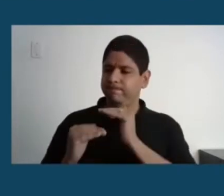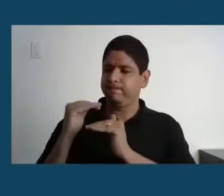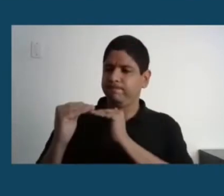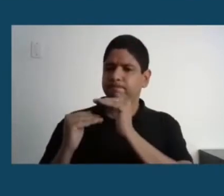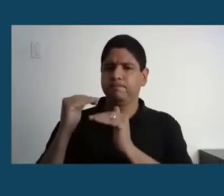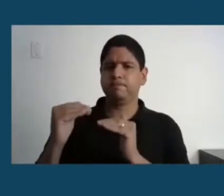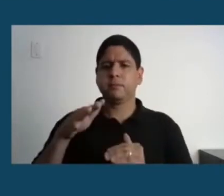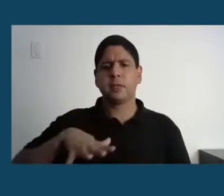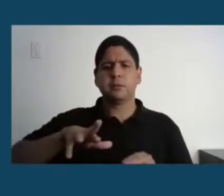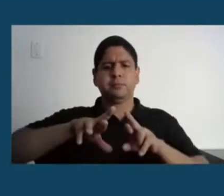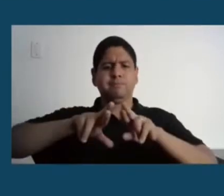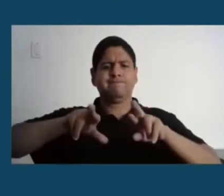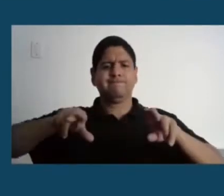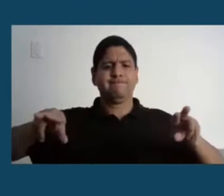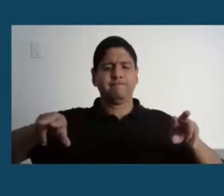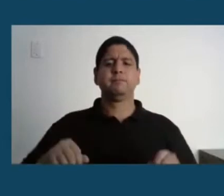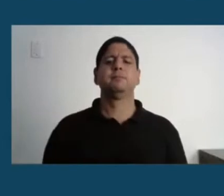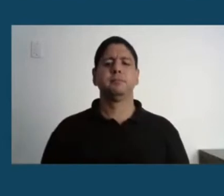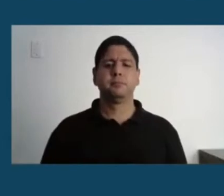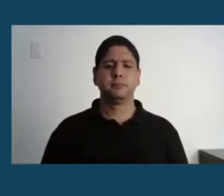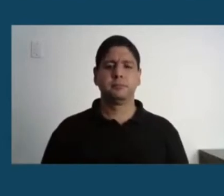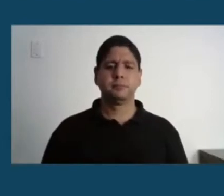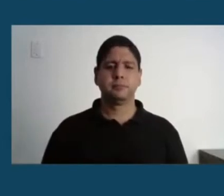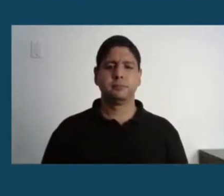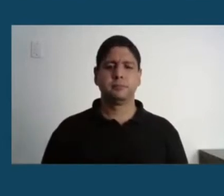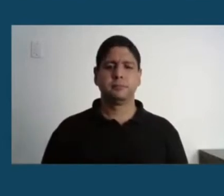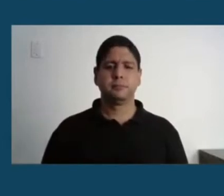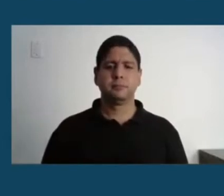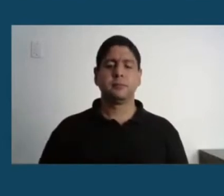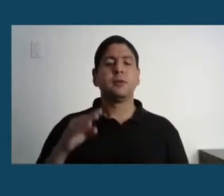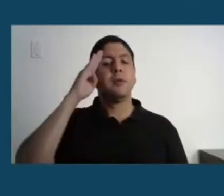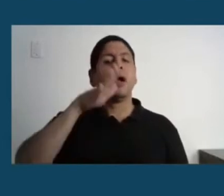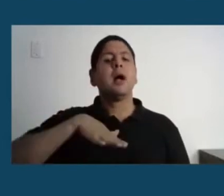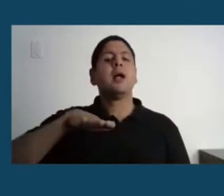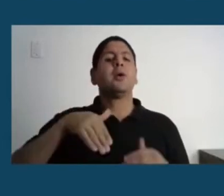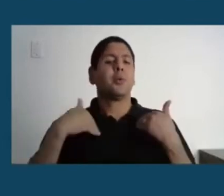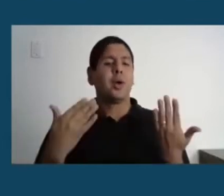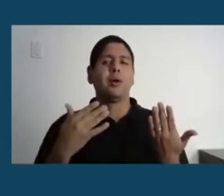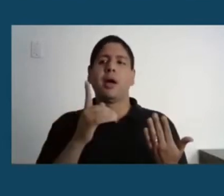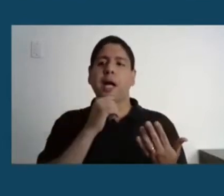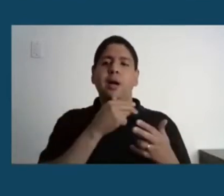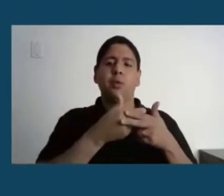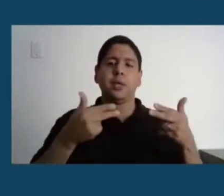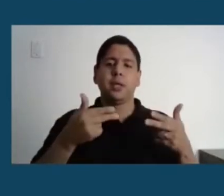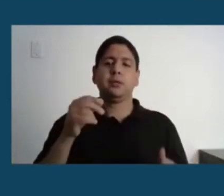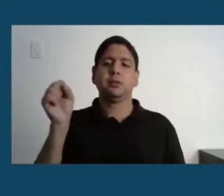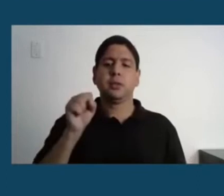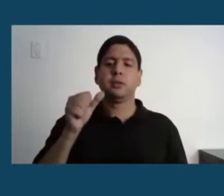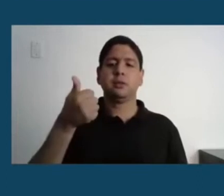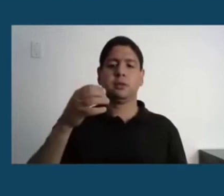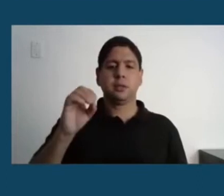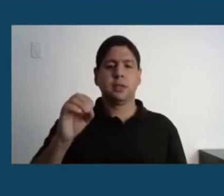áreas, na área de qualidade da água, enfim, o oitavo, o décimo e o décimo primeiro,